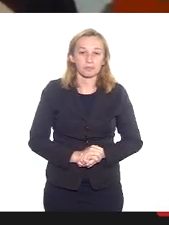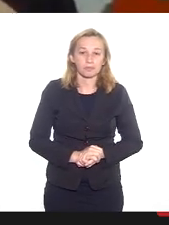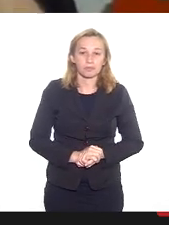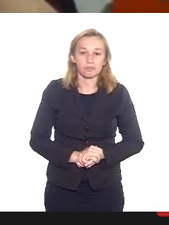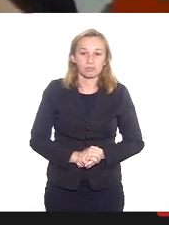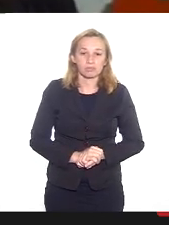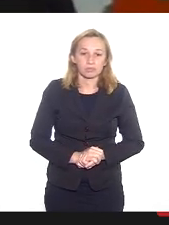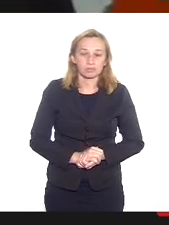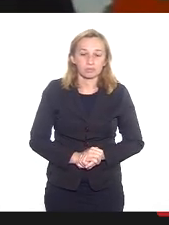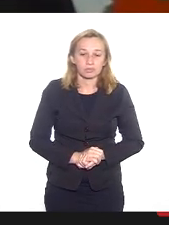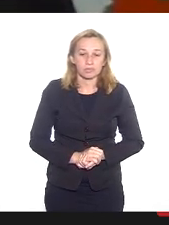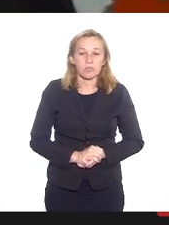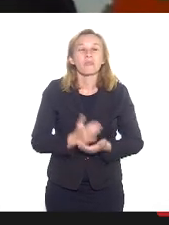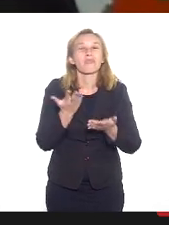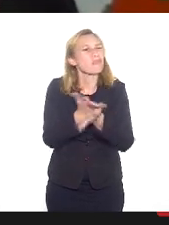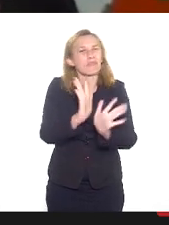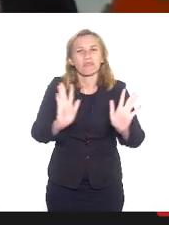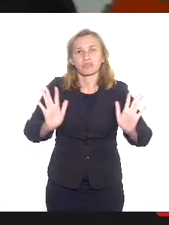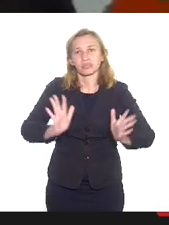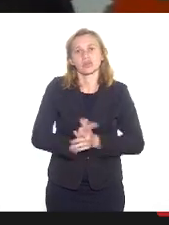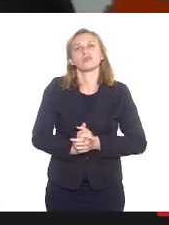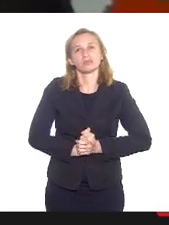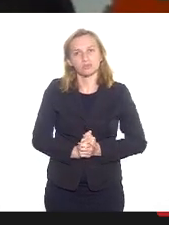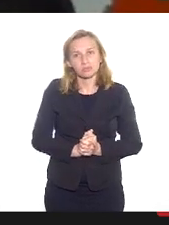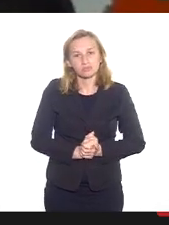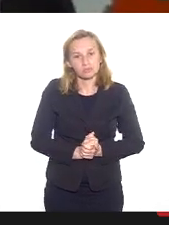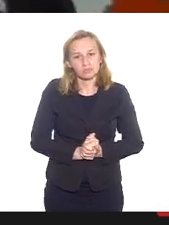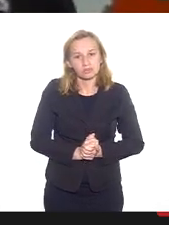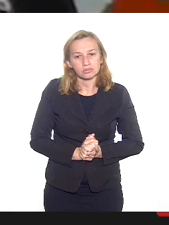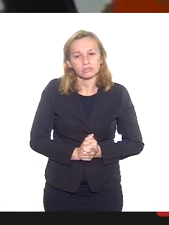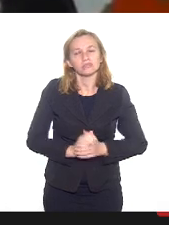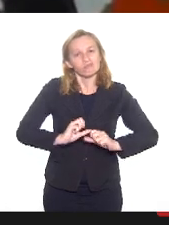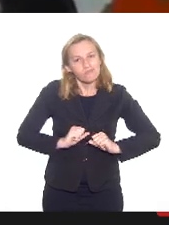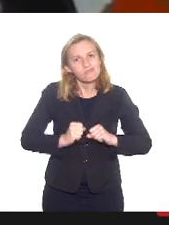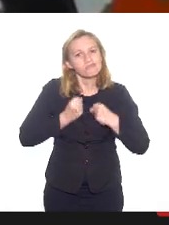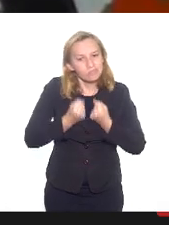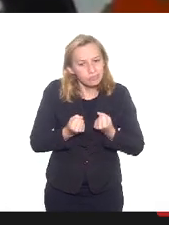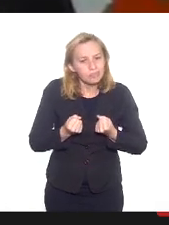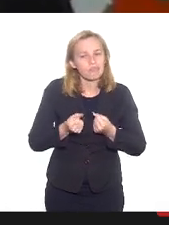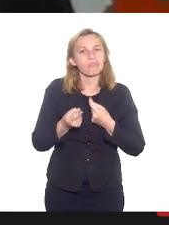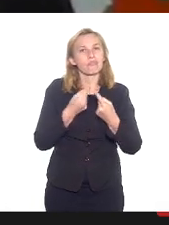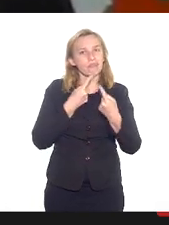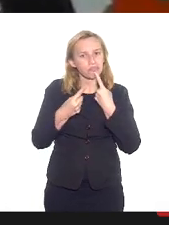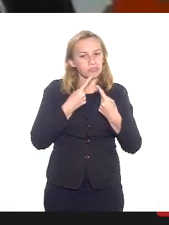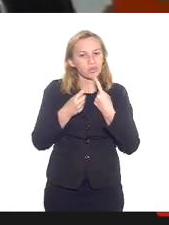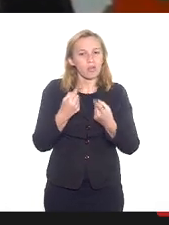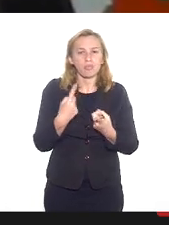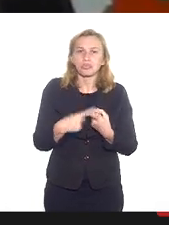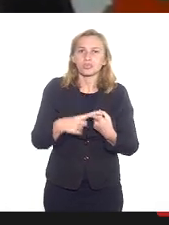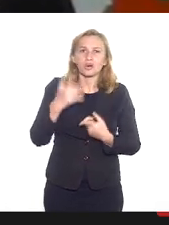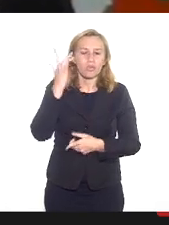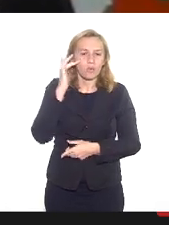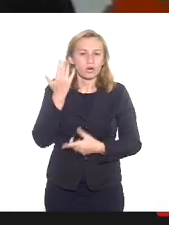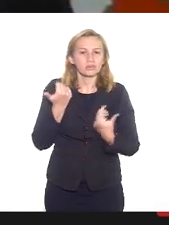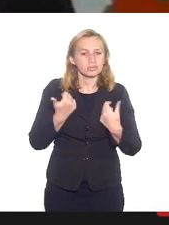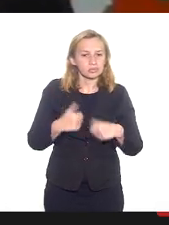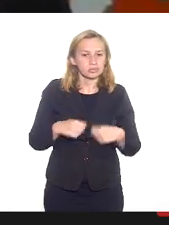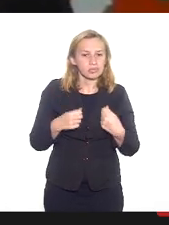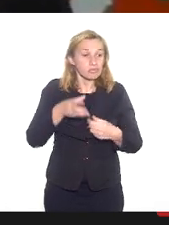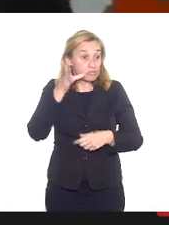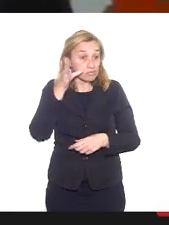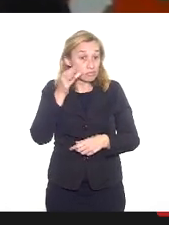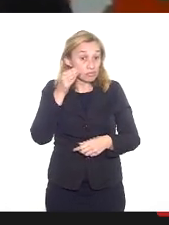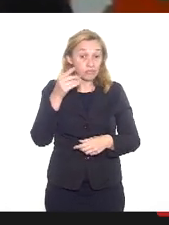essa... como é eu vou dizer? Isso seja sanado, quer dizer, há esse esforço desse diálogo porque eu acho que deve ser interesse até